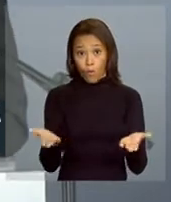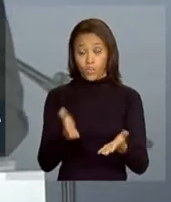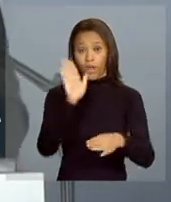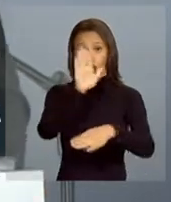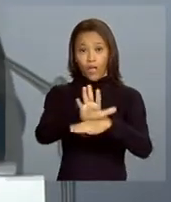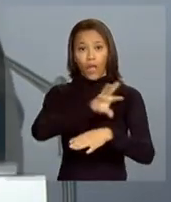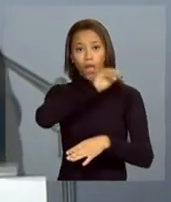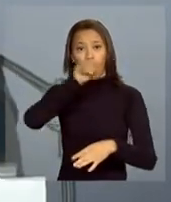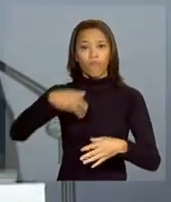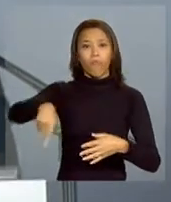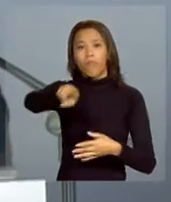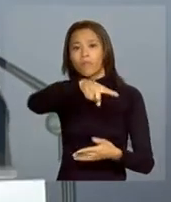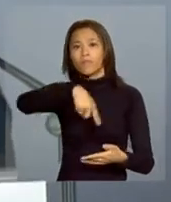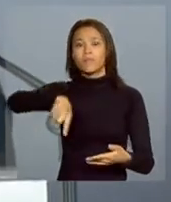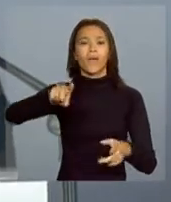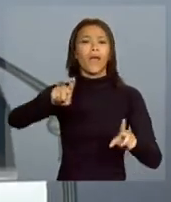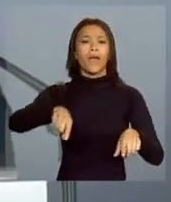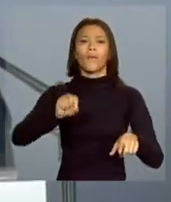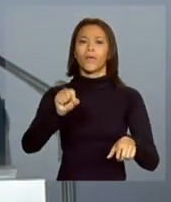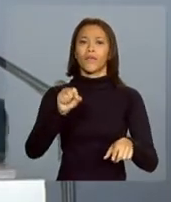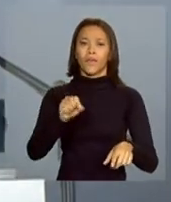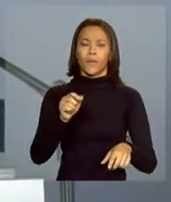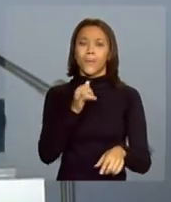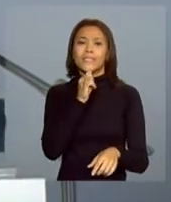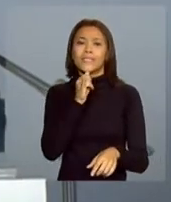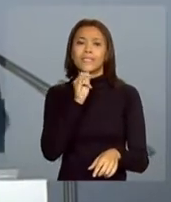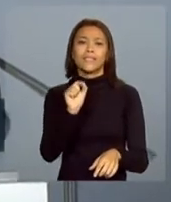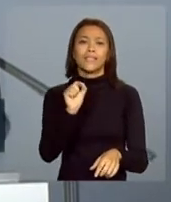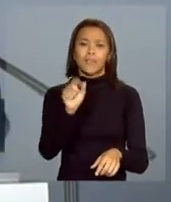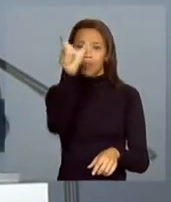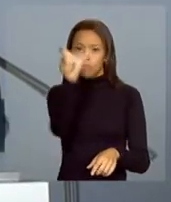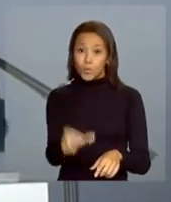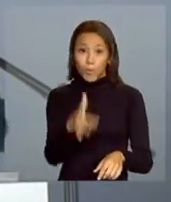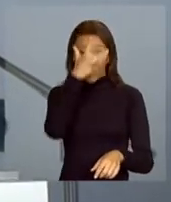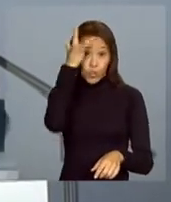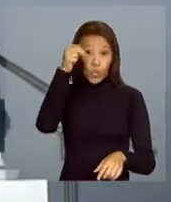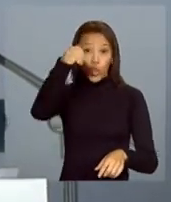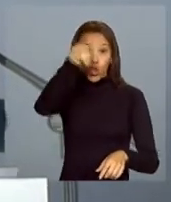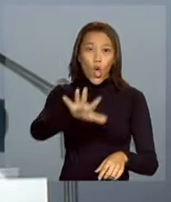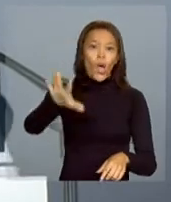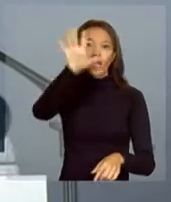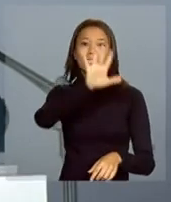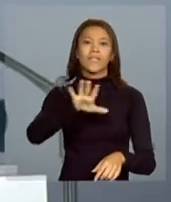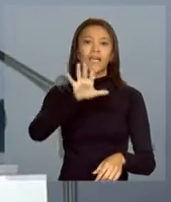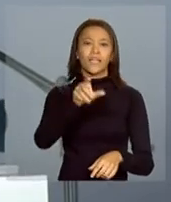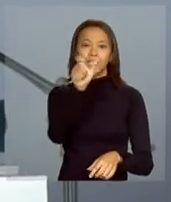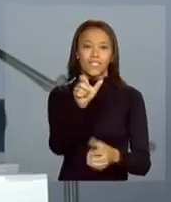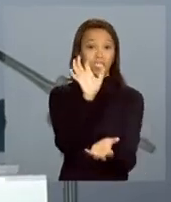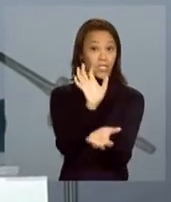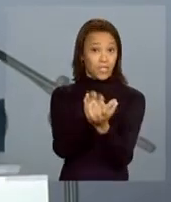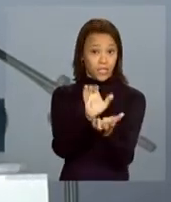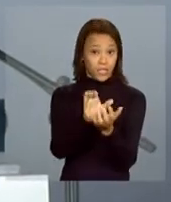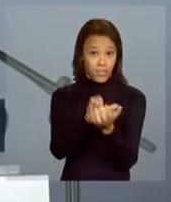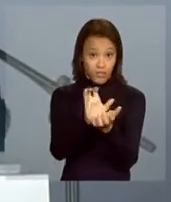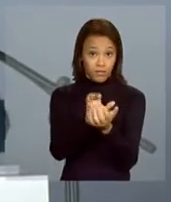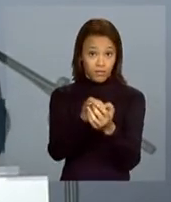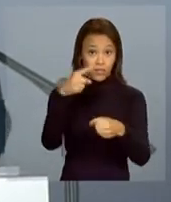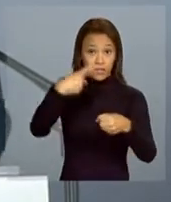é o exemplo de um nordestino que veio lá de Pernambuco, de Garanhuns,